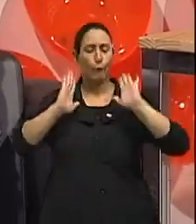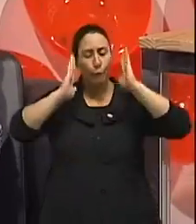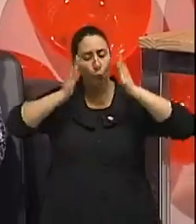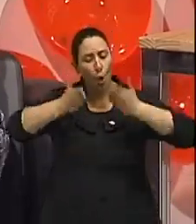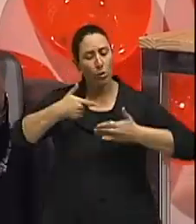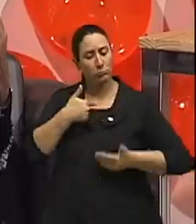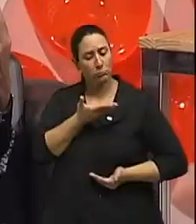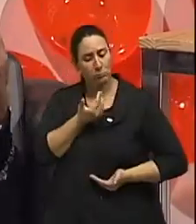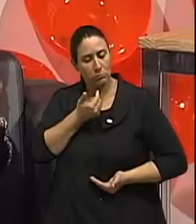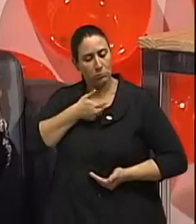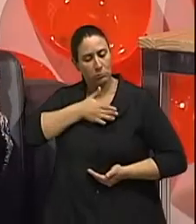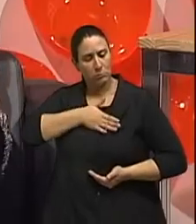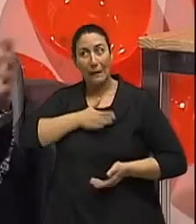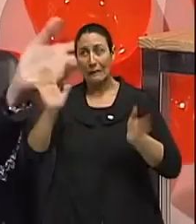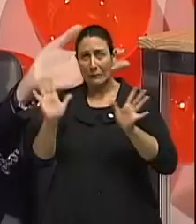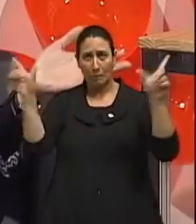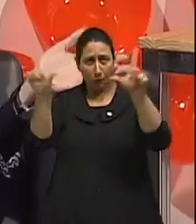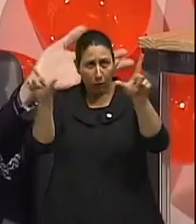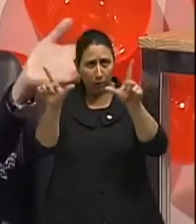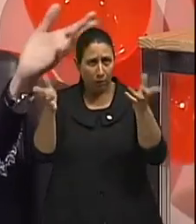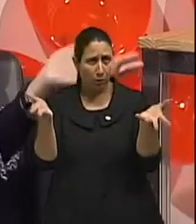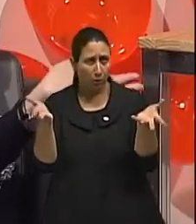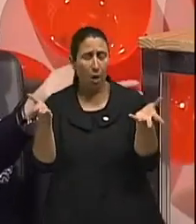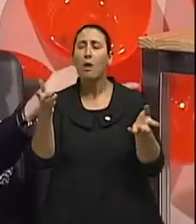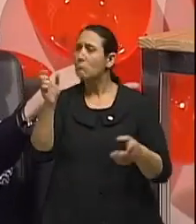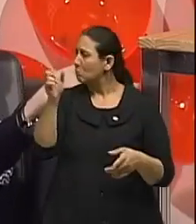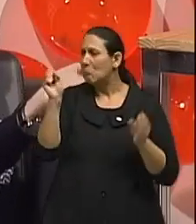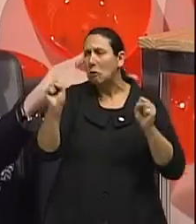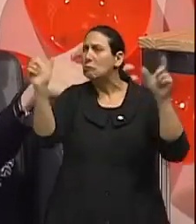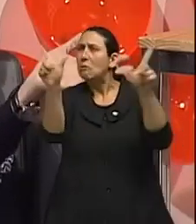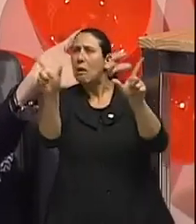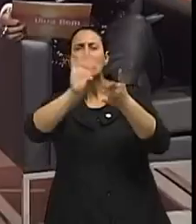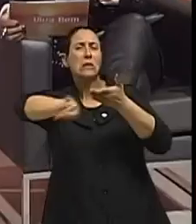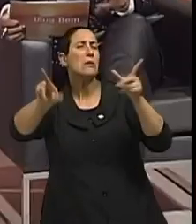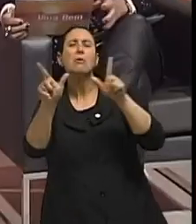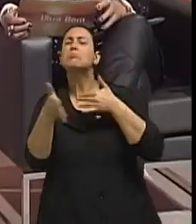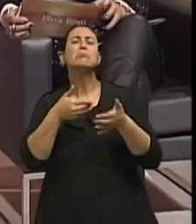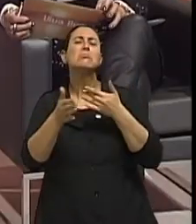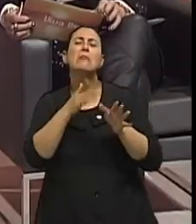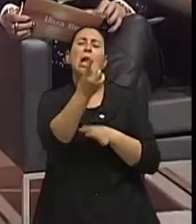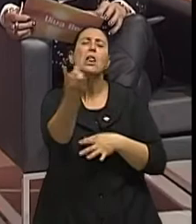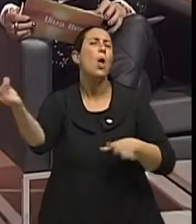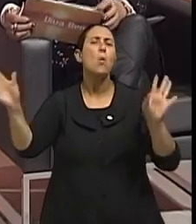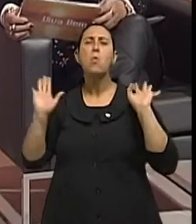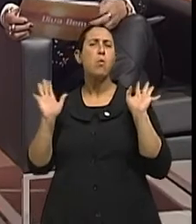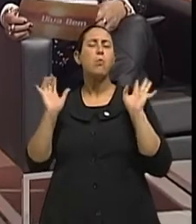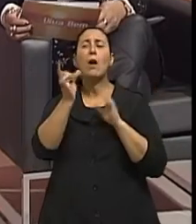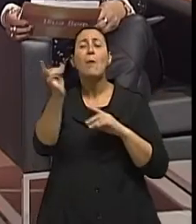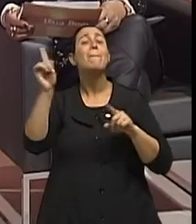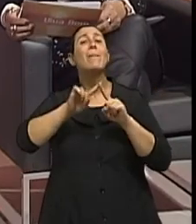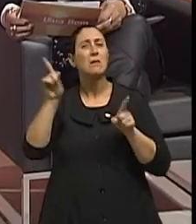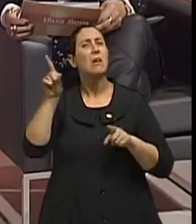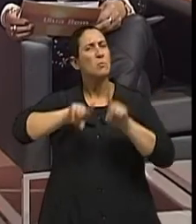sua refeição. Sem a TV na frente, doutora? Pode ser com TV ou sem TV, é mais importante. depende de cada um. Depende de cada um, tem pessoas